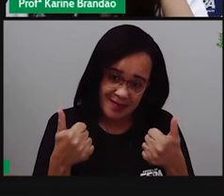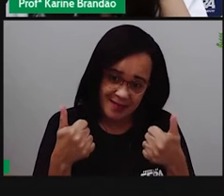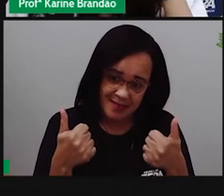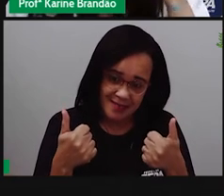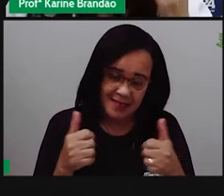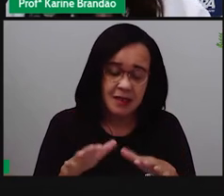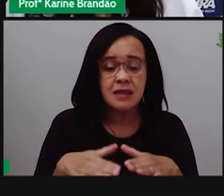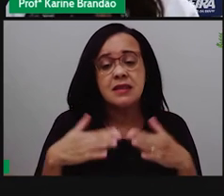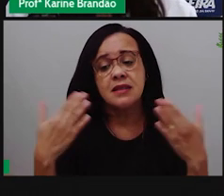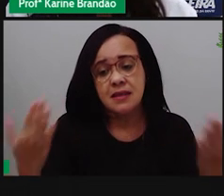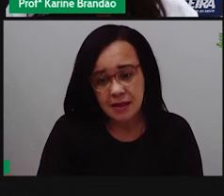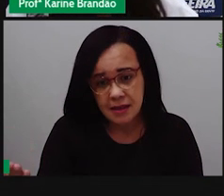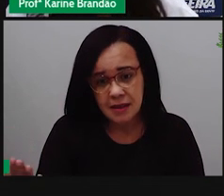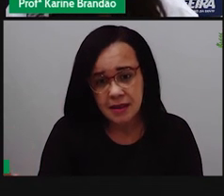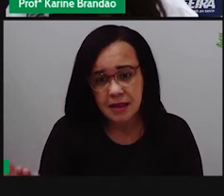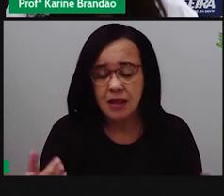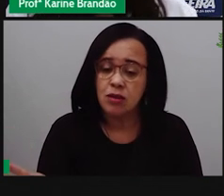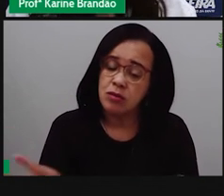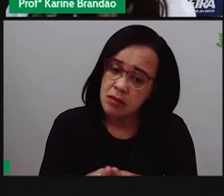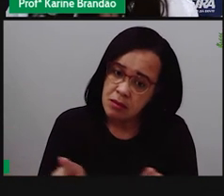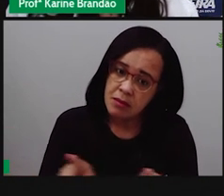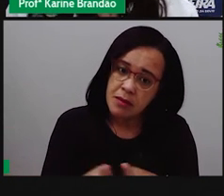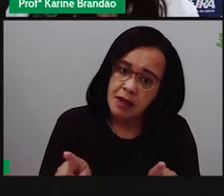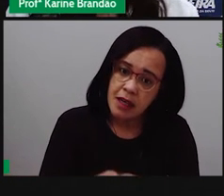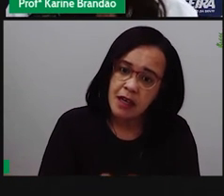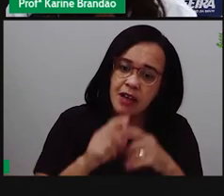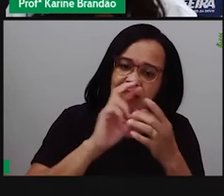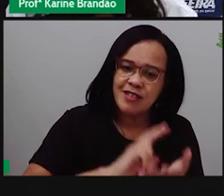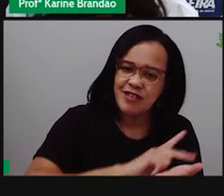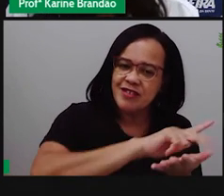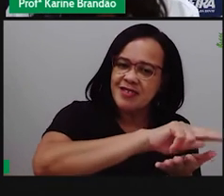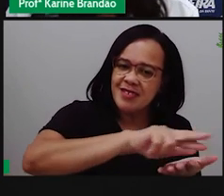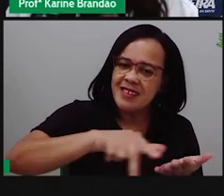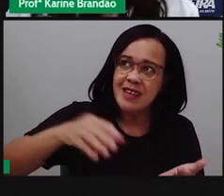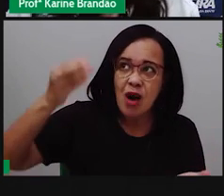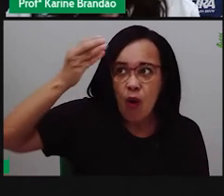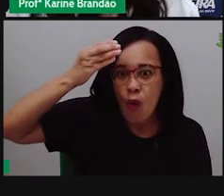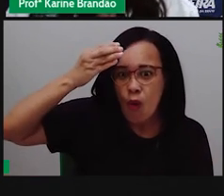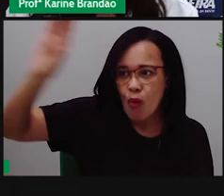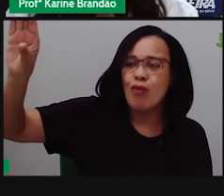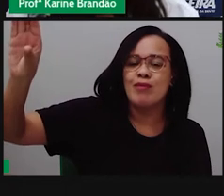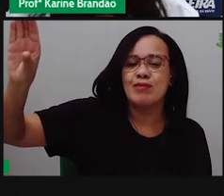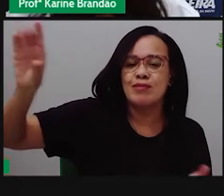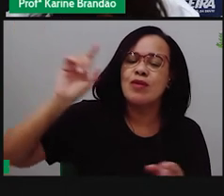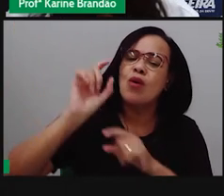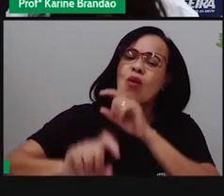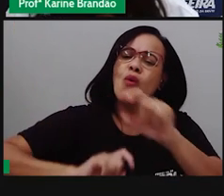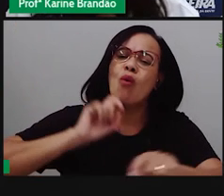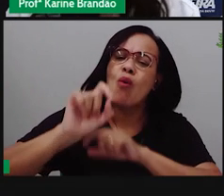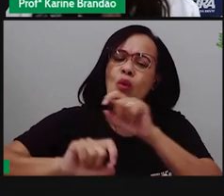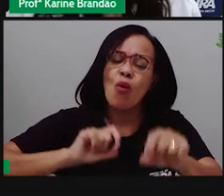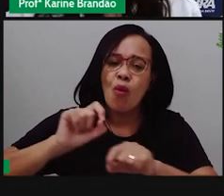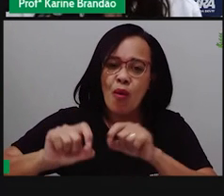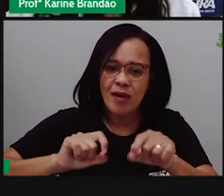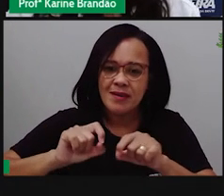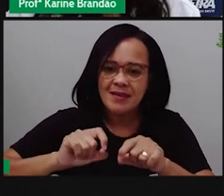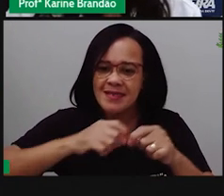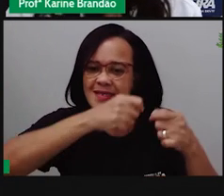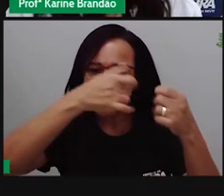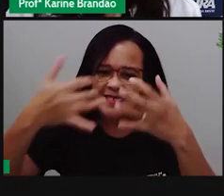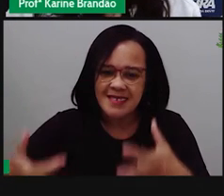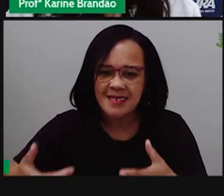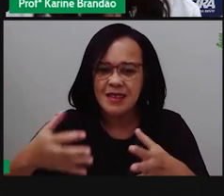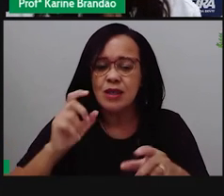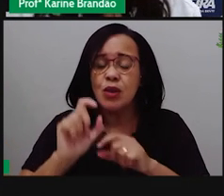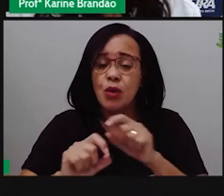E aí, então, a gente tem também a diversidade cultural. E aí, quando a gente fala de diversidade cultural, a gente tem que trazer,